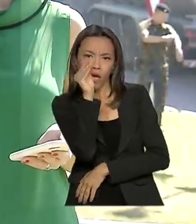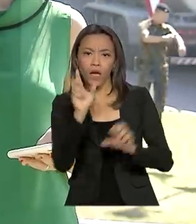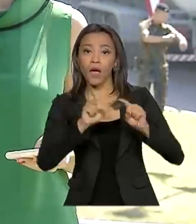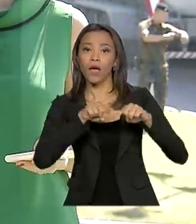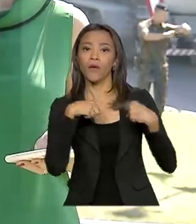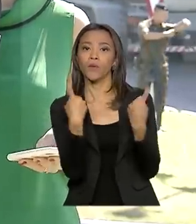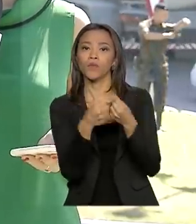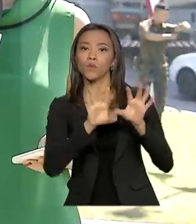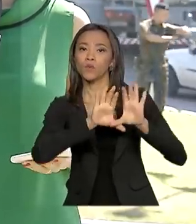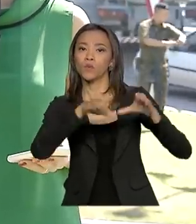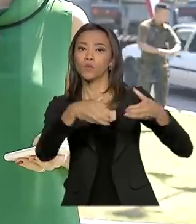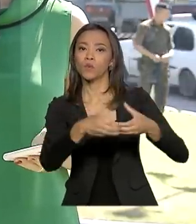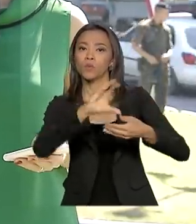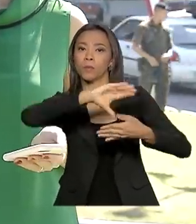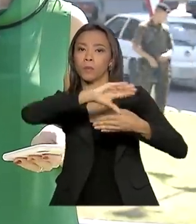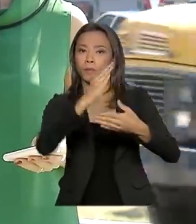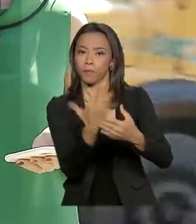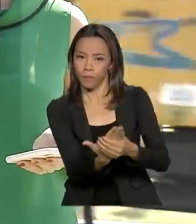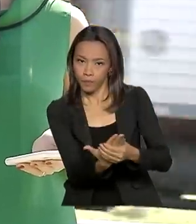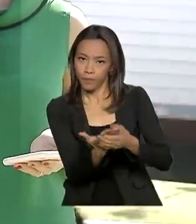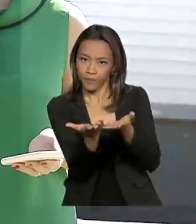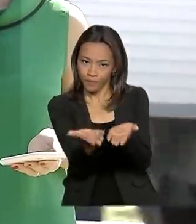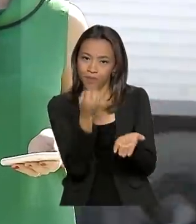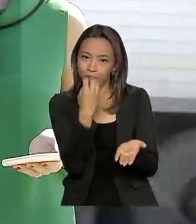Mercosul. Bom dia para você, Dani.